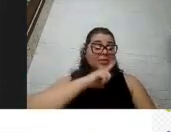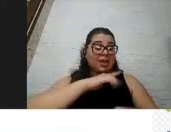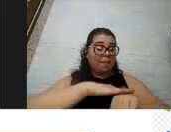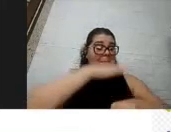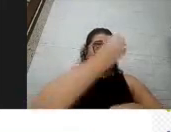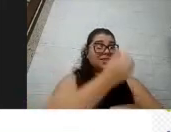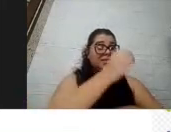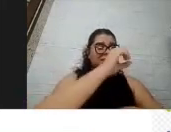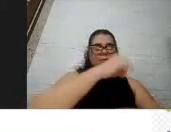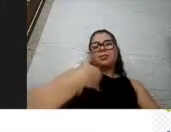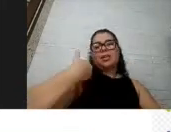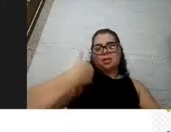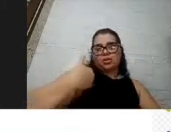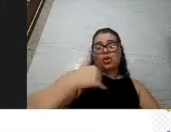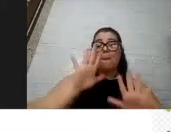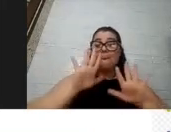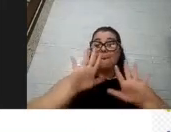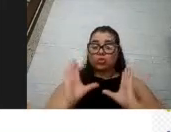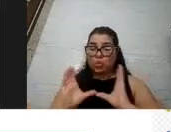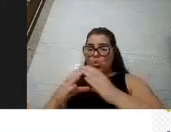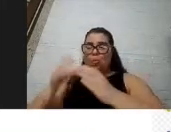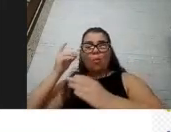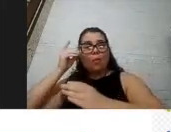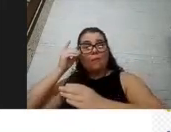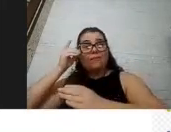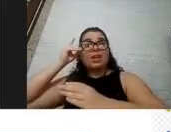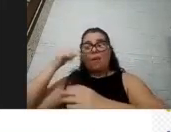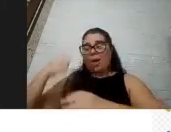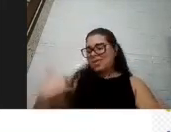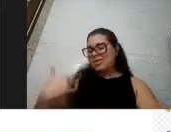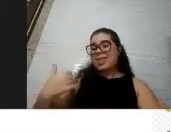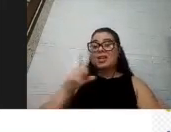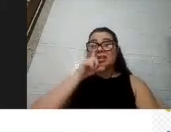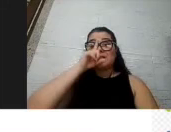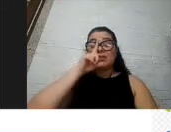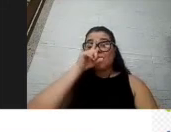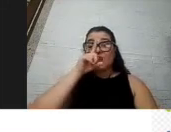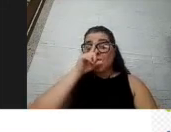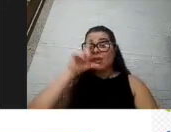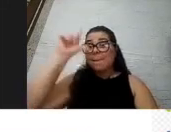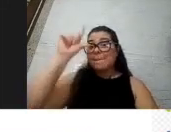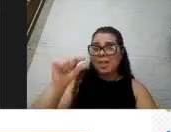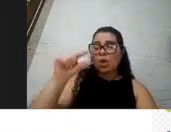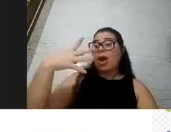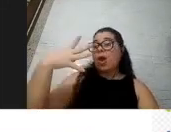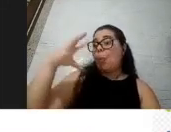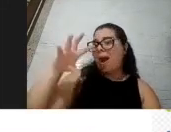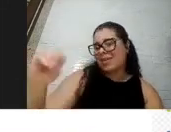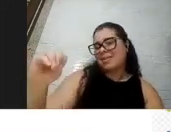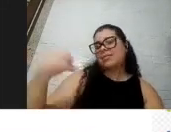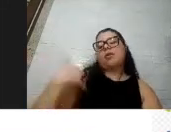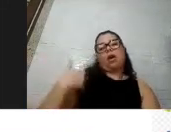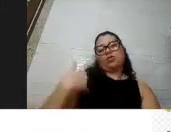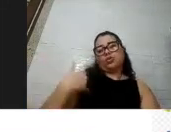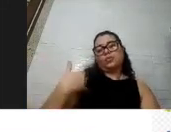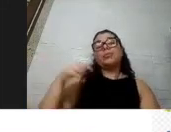a população com síndrome de Down esse essa idade de risco diminui 20 anos vai para 40 anos então é uma